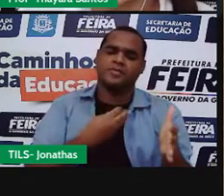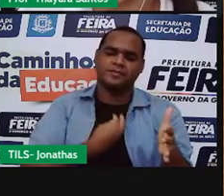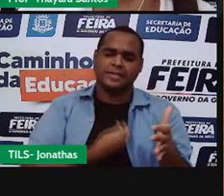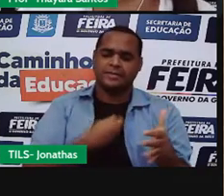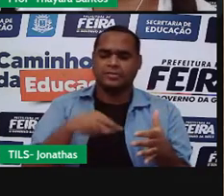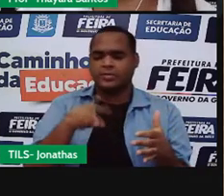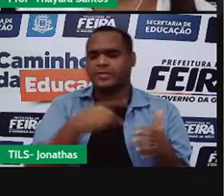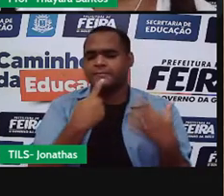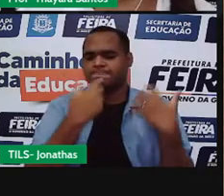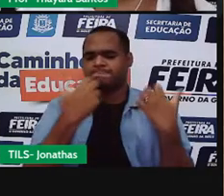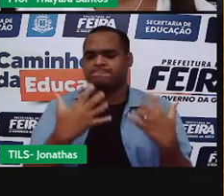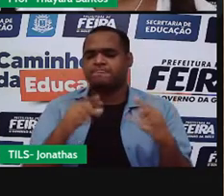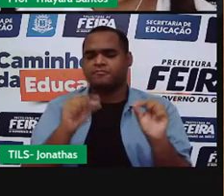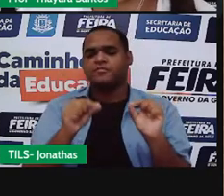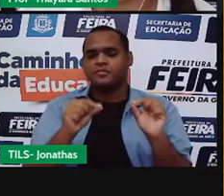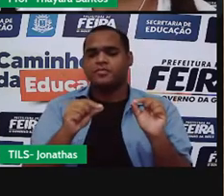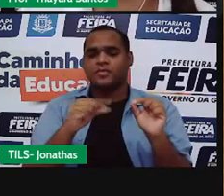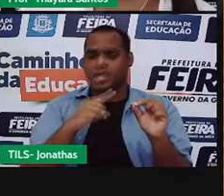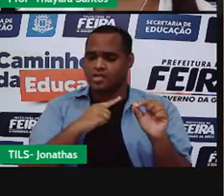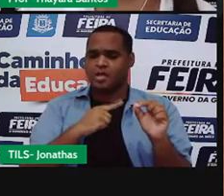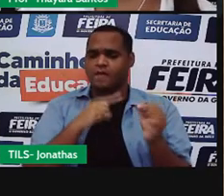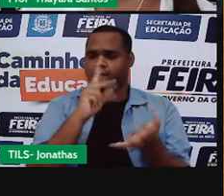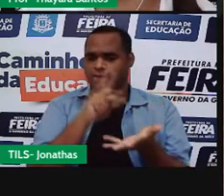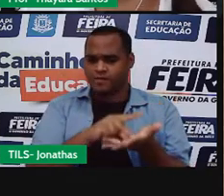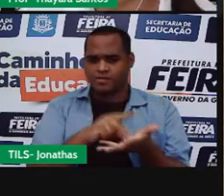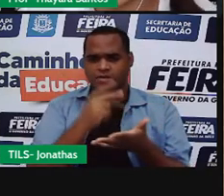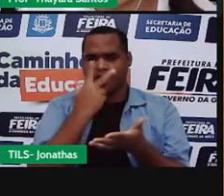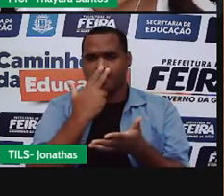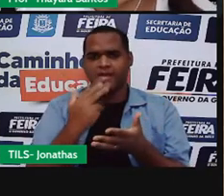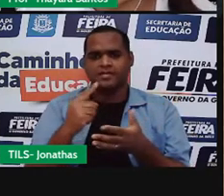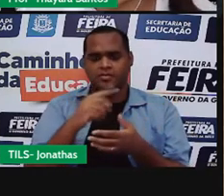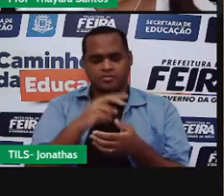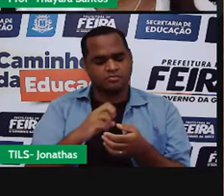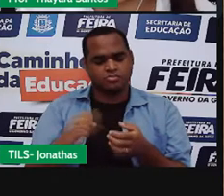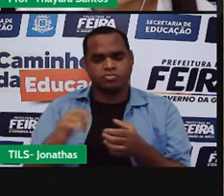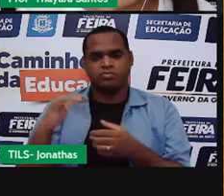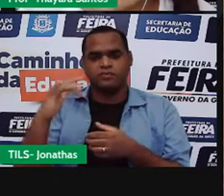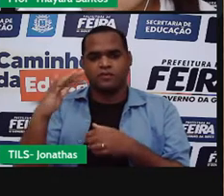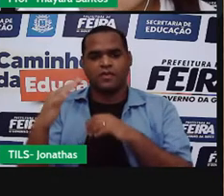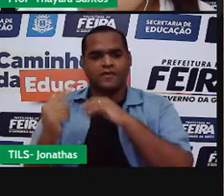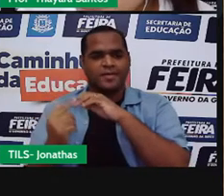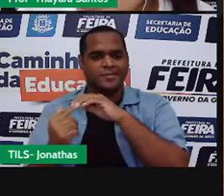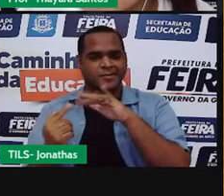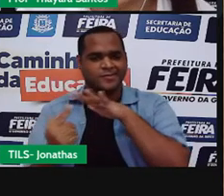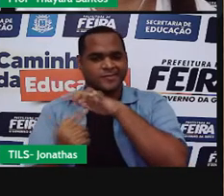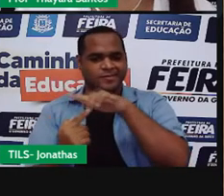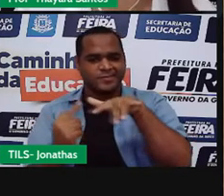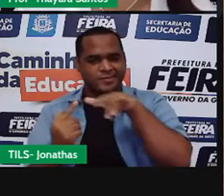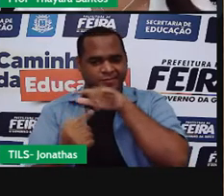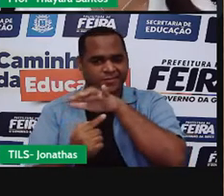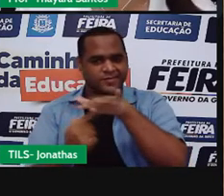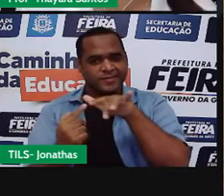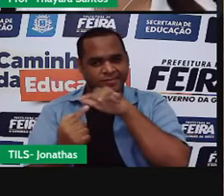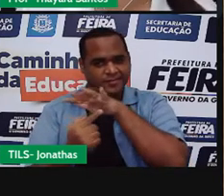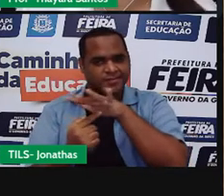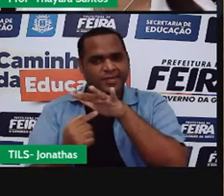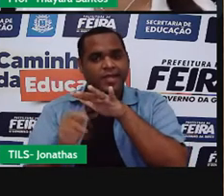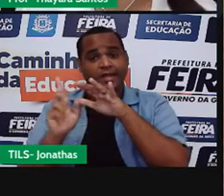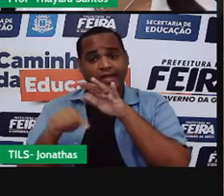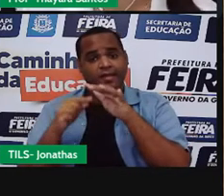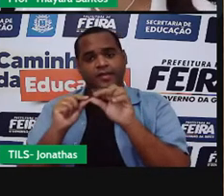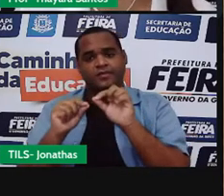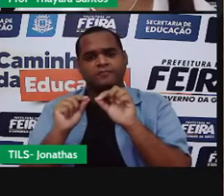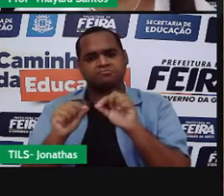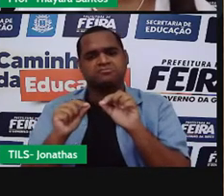fala que a gente teve ali naquele momento uma vaporização. Então, o nome dessa mudança, a gente chama de vaporização.